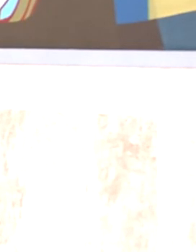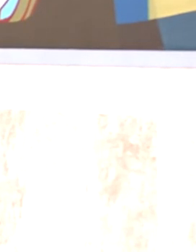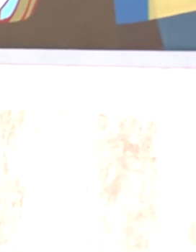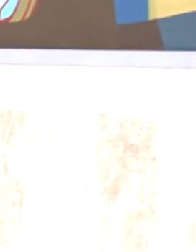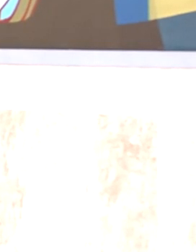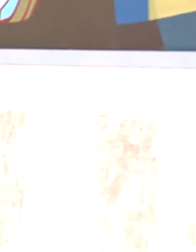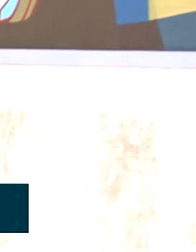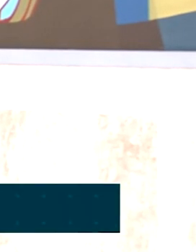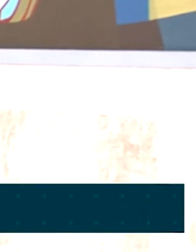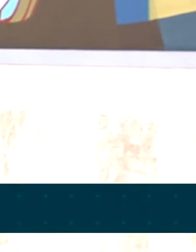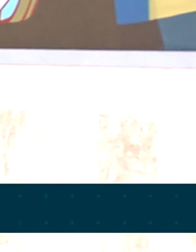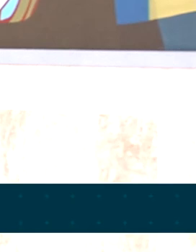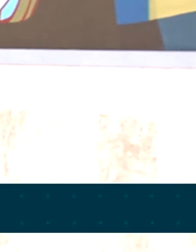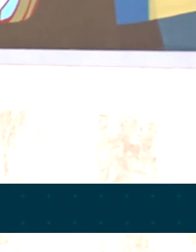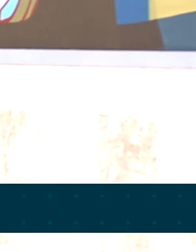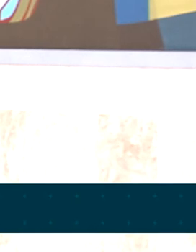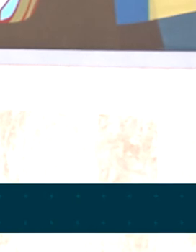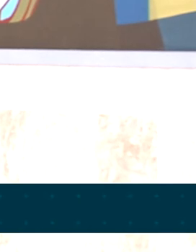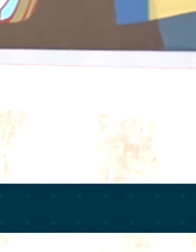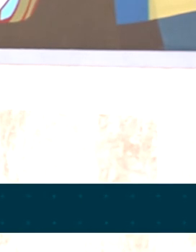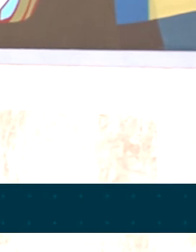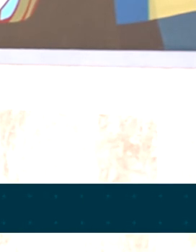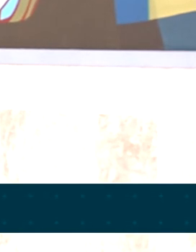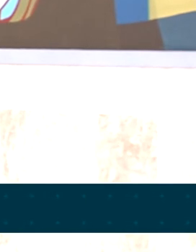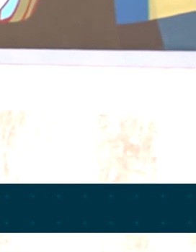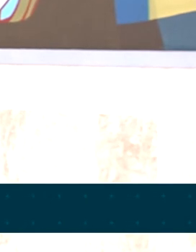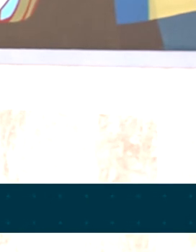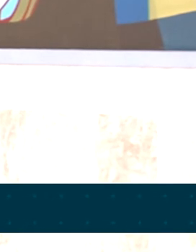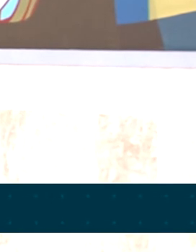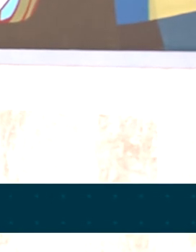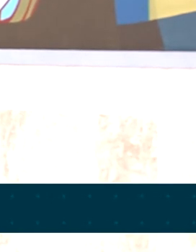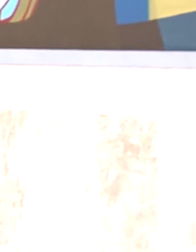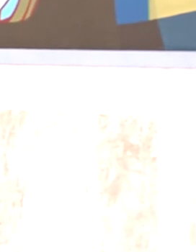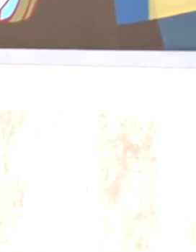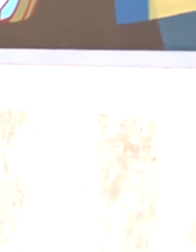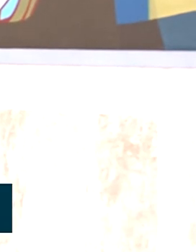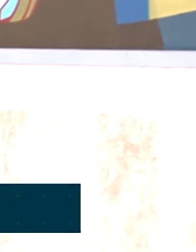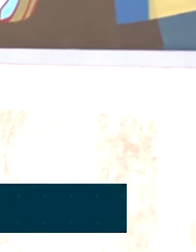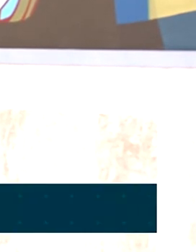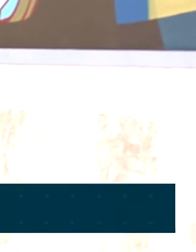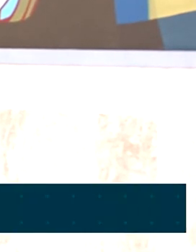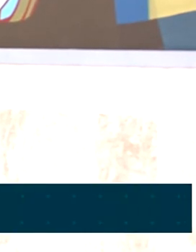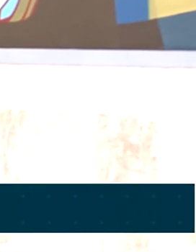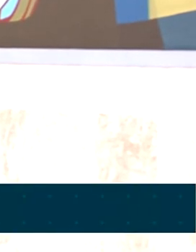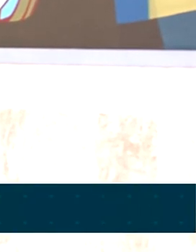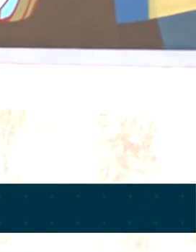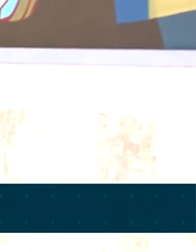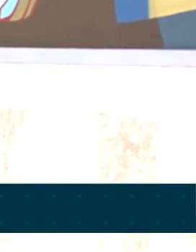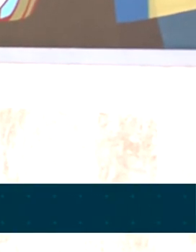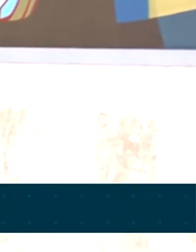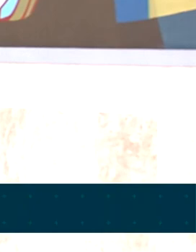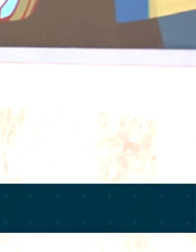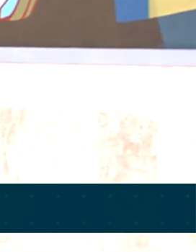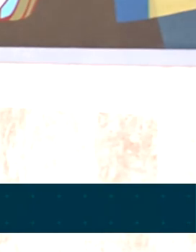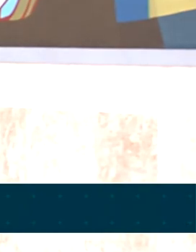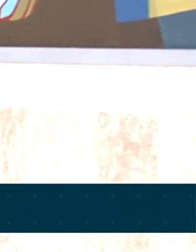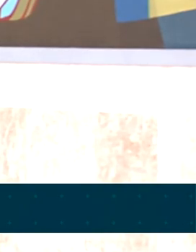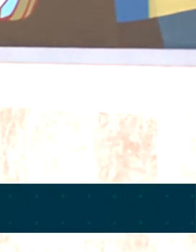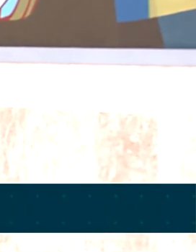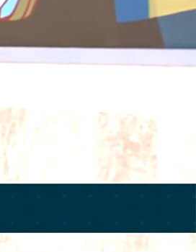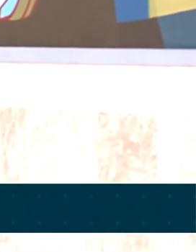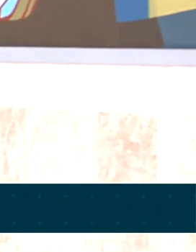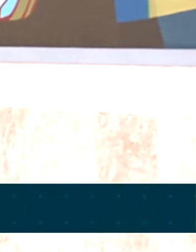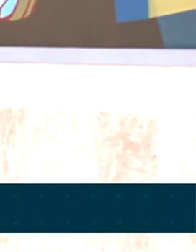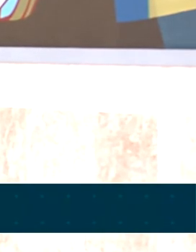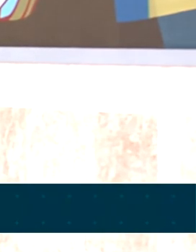mesmo. E os estudantes interessados devem fazer a inscrição até às 11 horas e 59 minutos